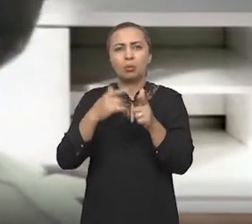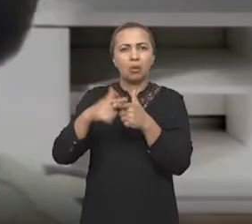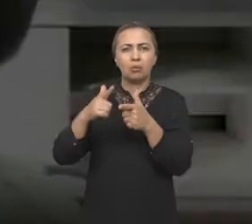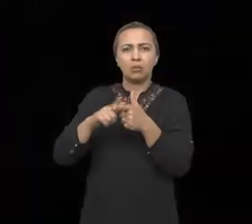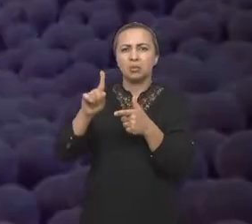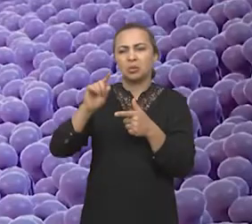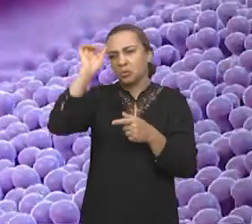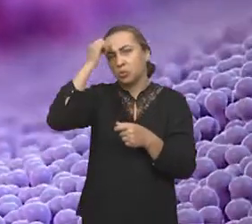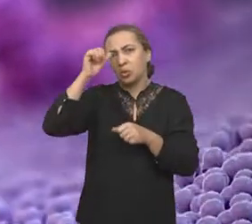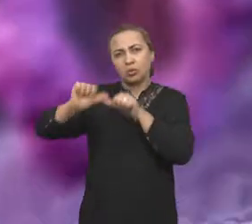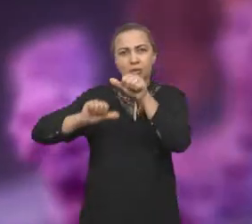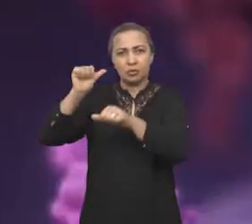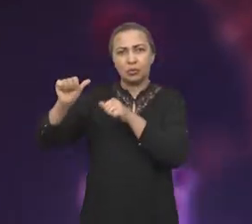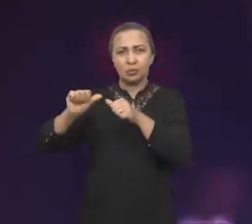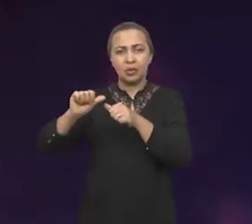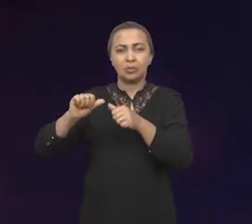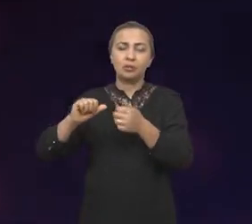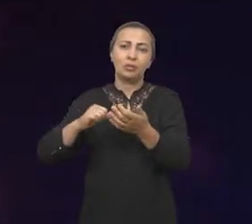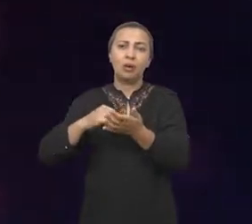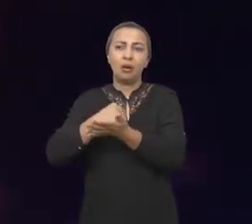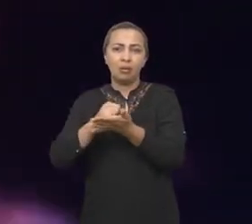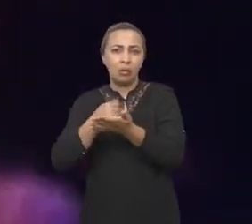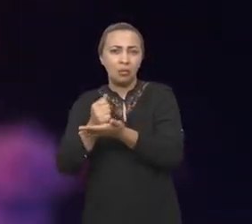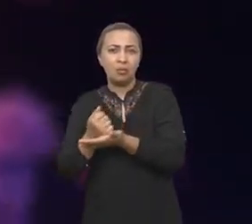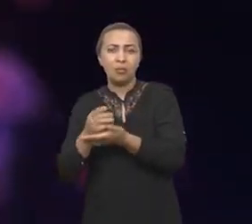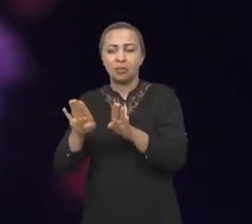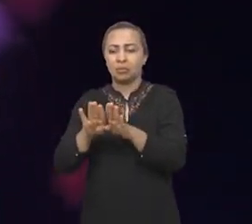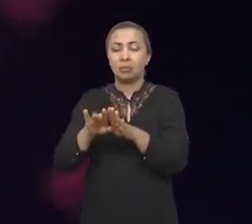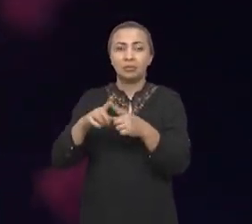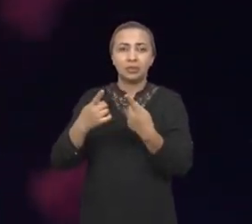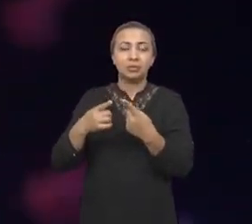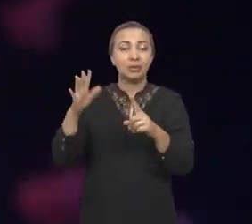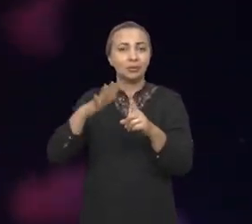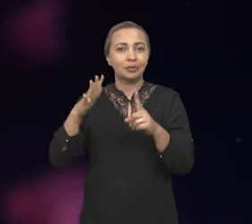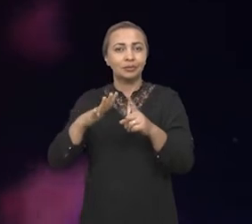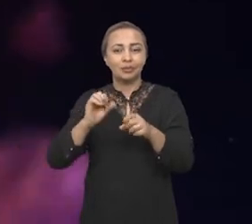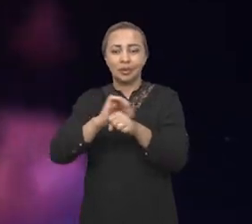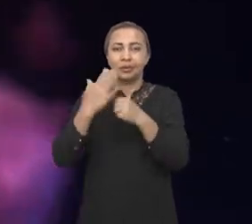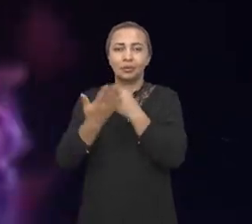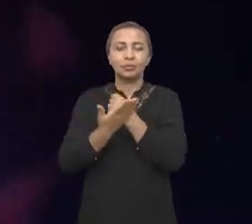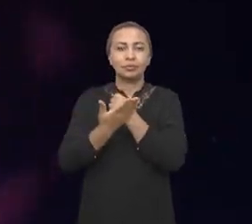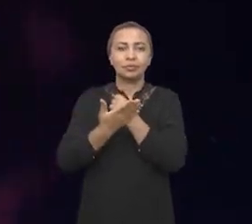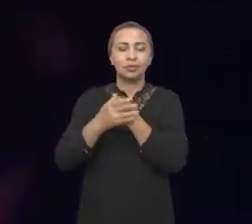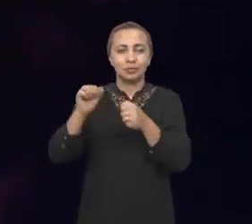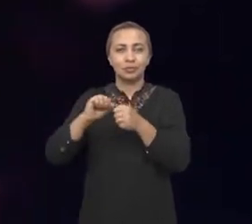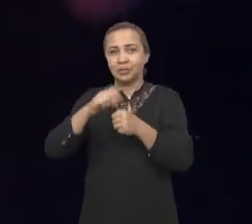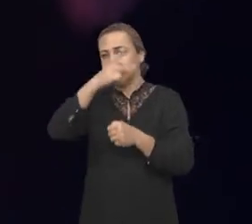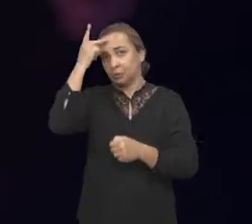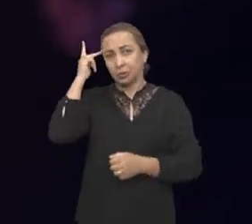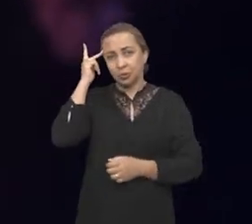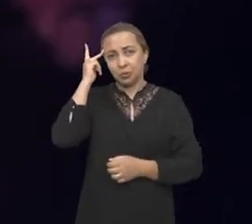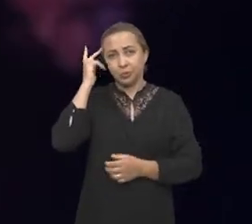do desenvolvimento das drogas, mas também das consequências que a Covid-19 ocasiona nos indivíduos, né?